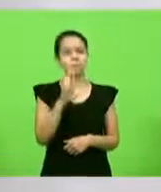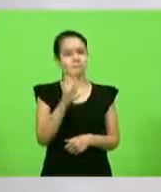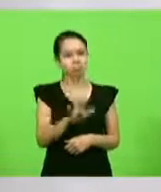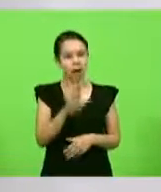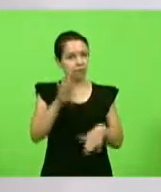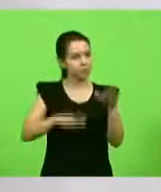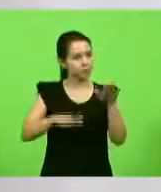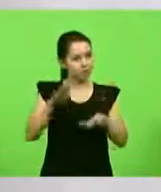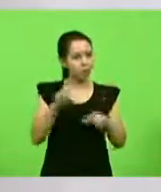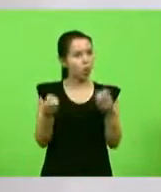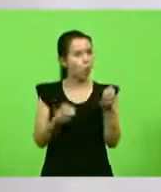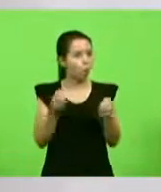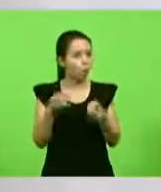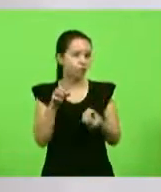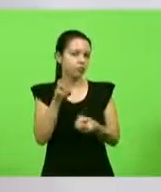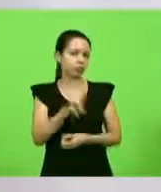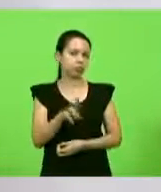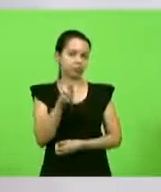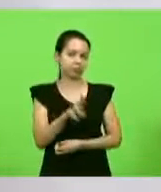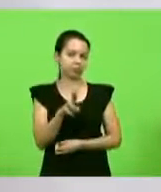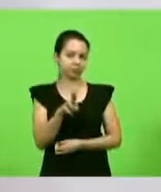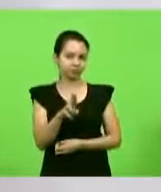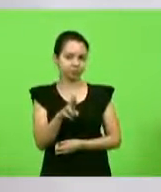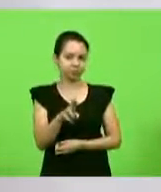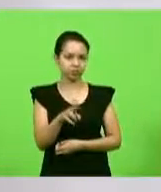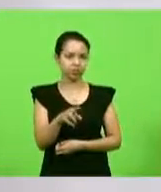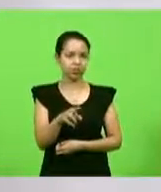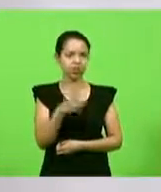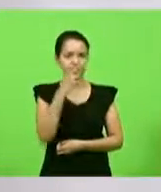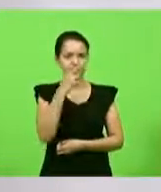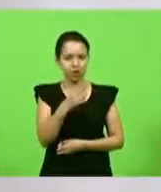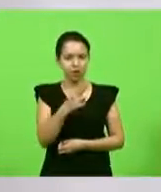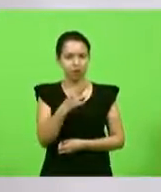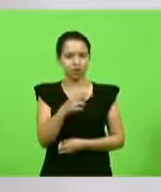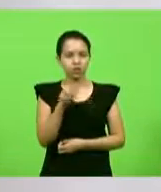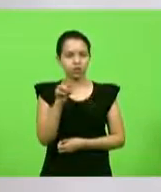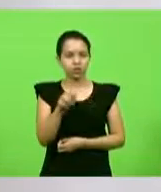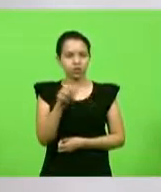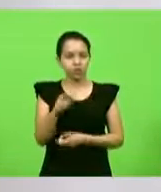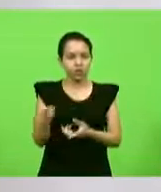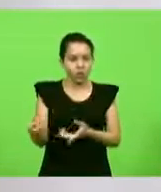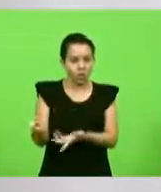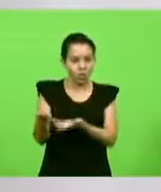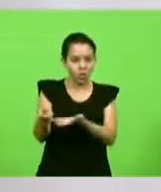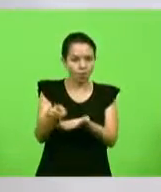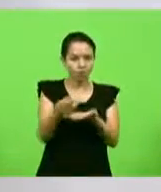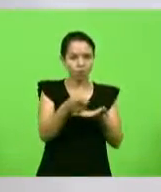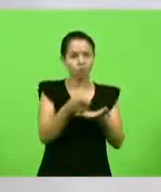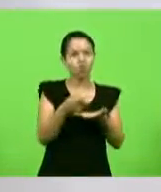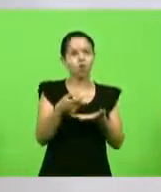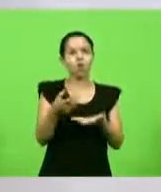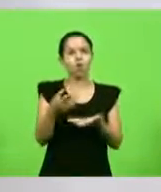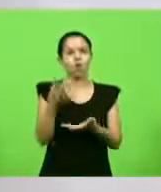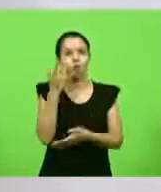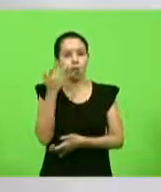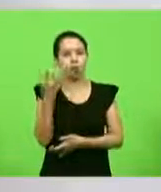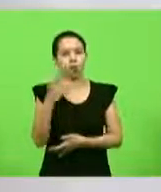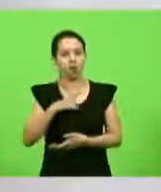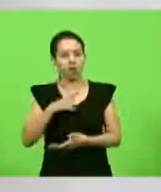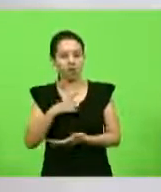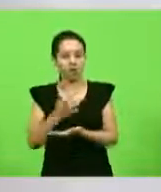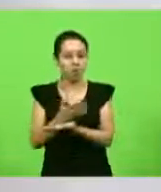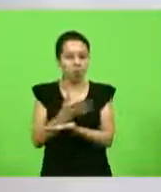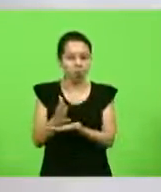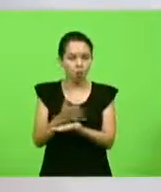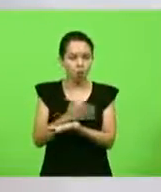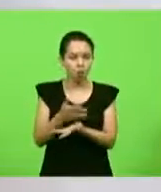como você age. É como se você garimpasse ouro. Então, você tem pedras que não são ouro. Então,